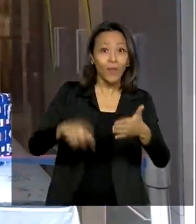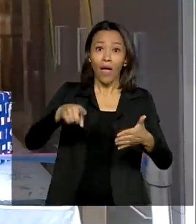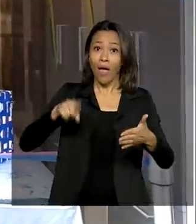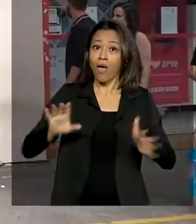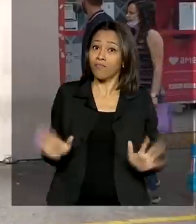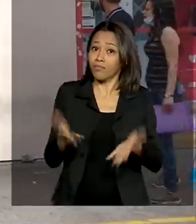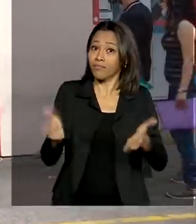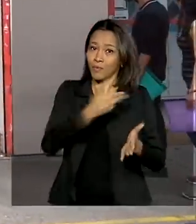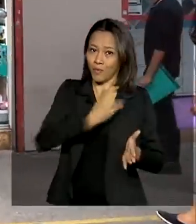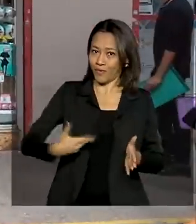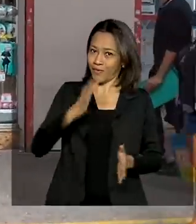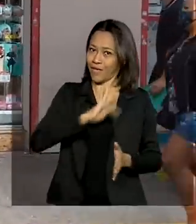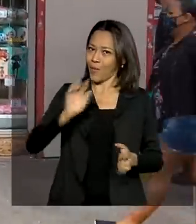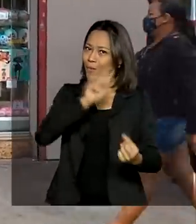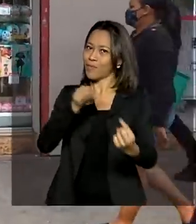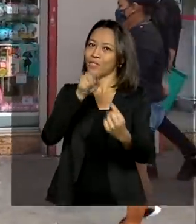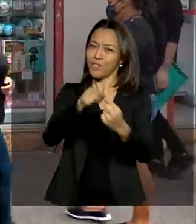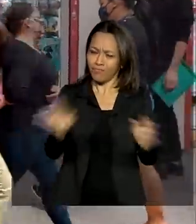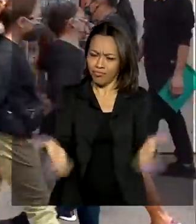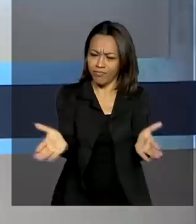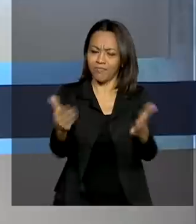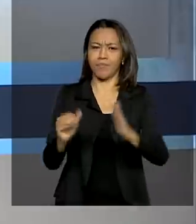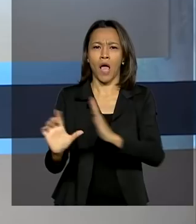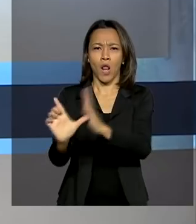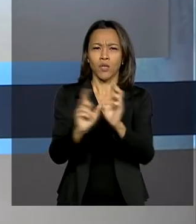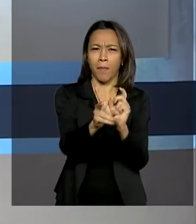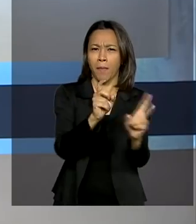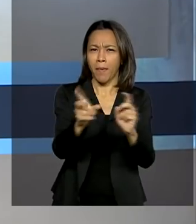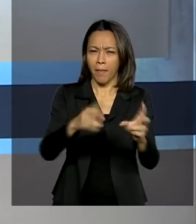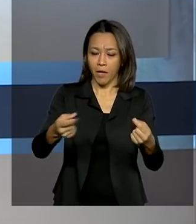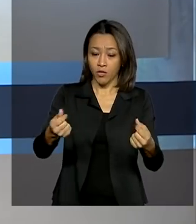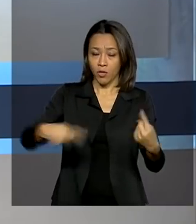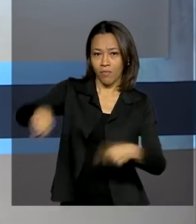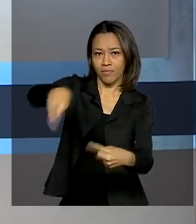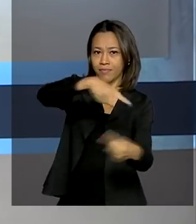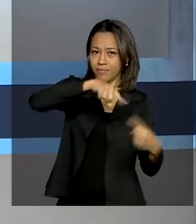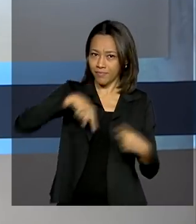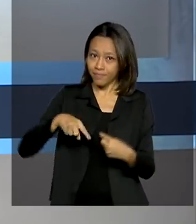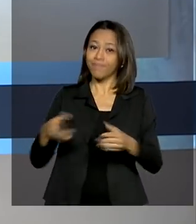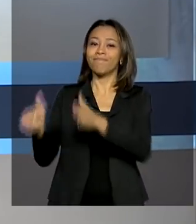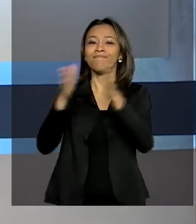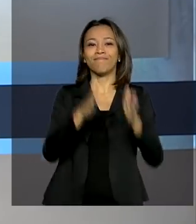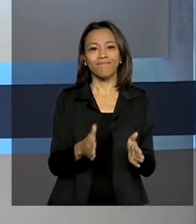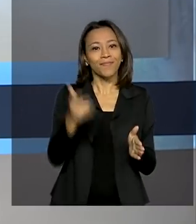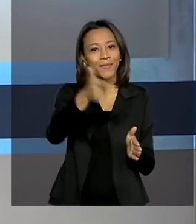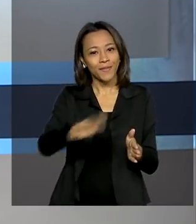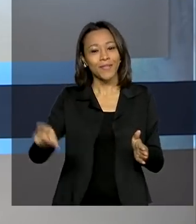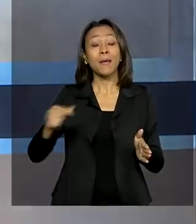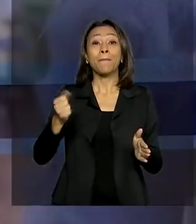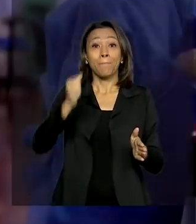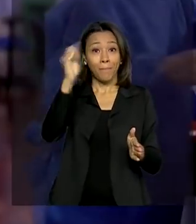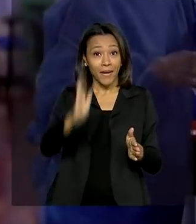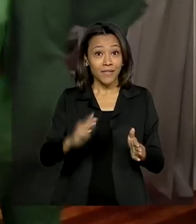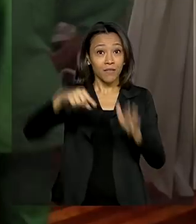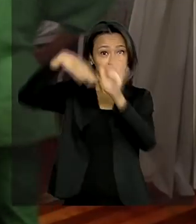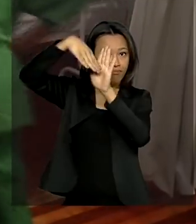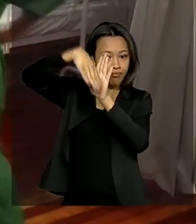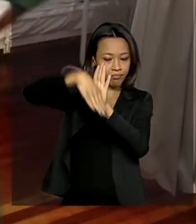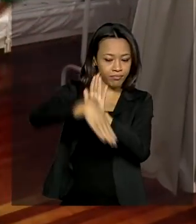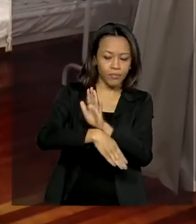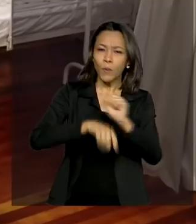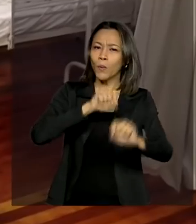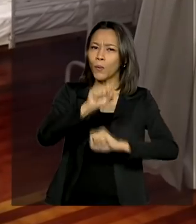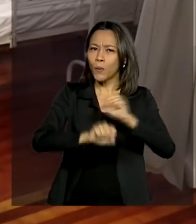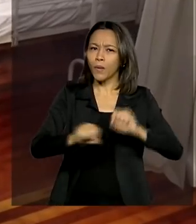governo federal é para incentivar o comércio e movimentar a economia. E veja também, Brasil registra queda na